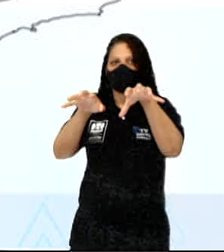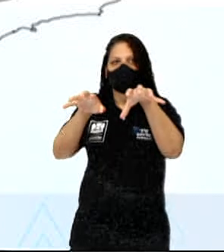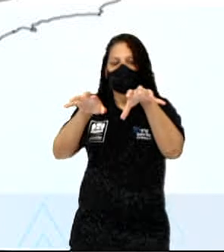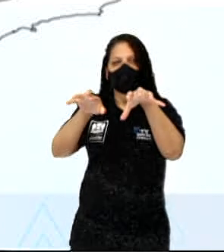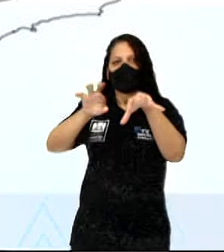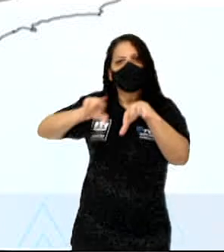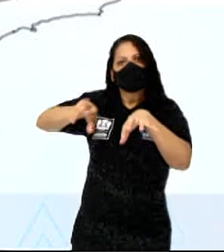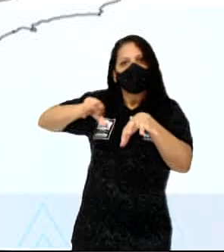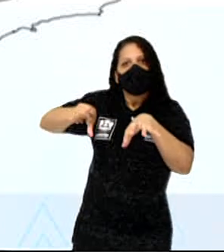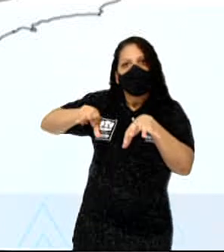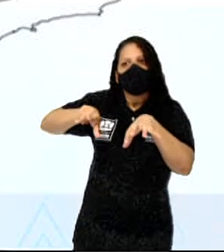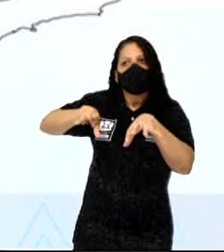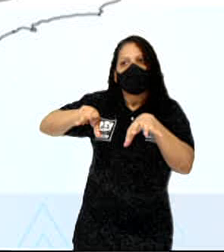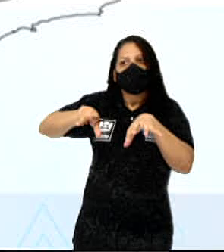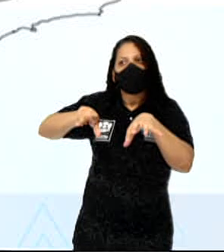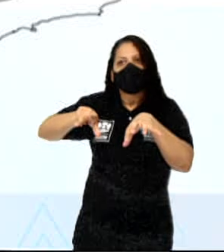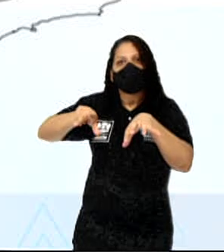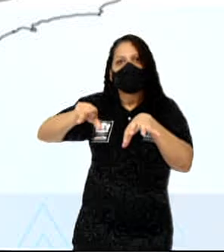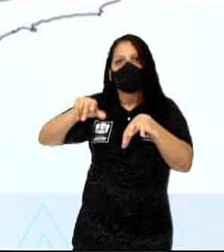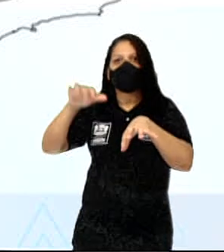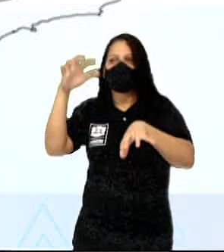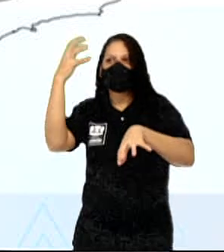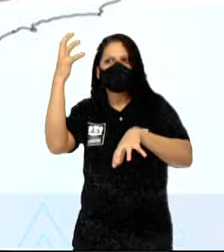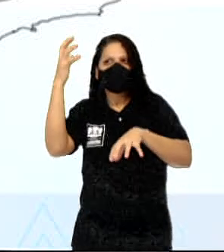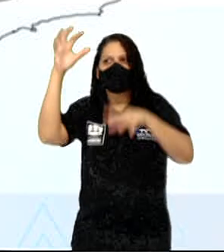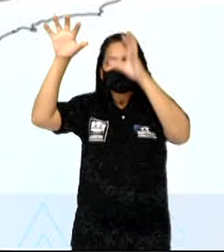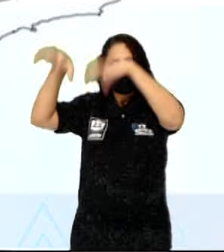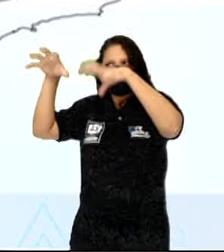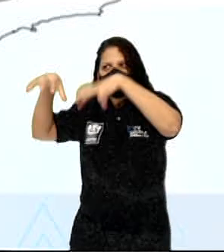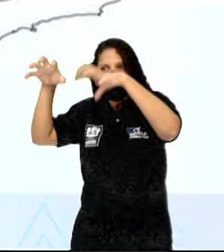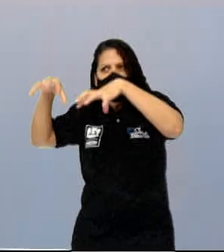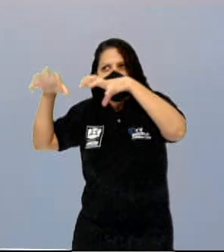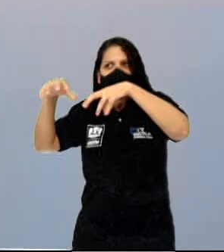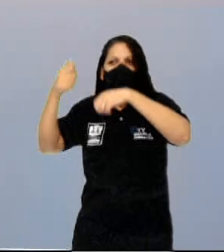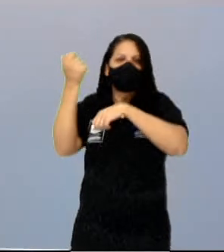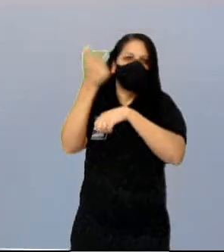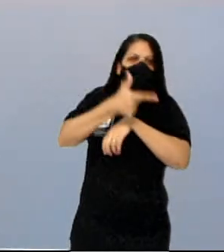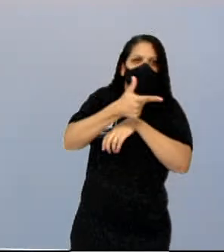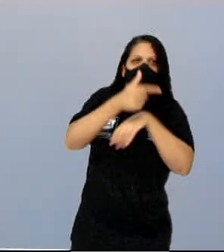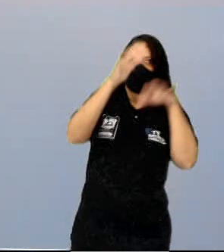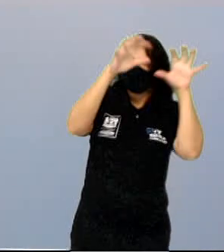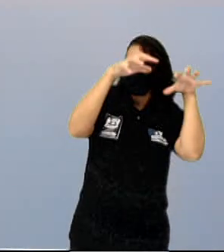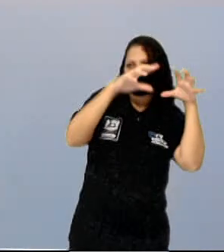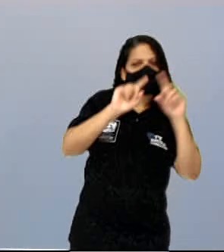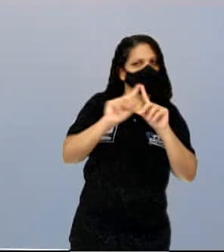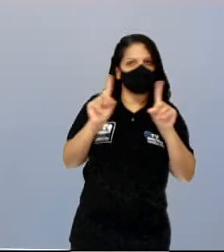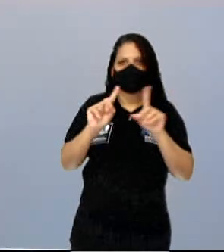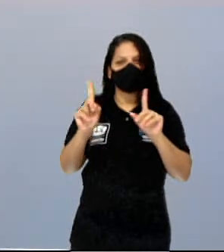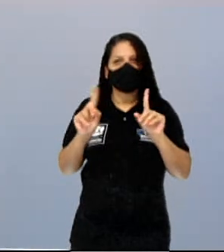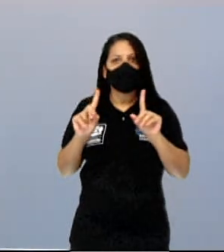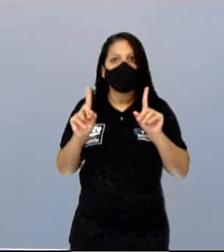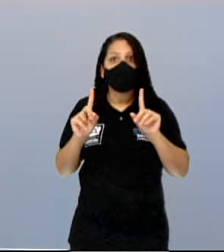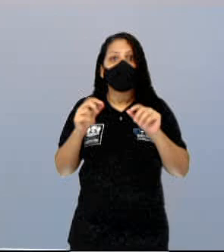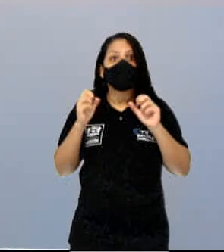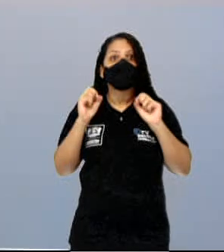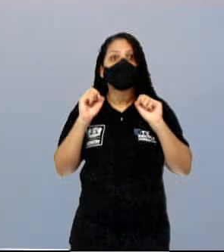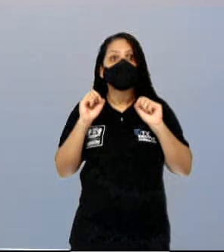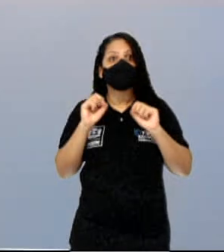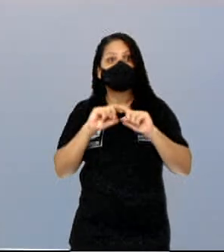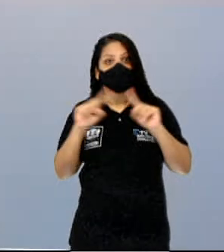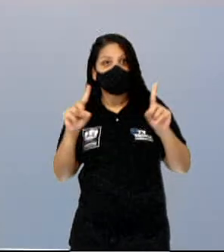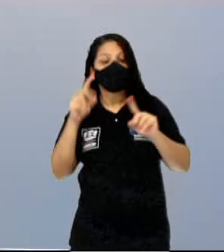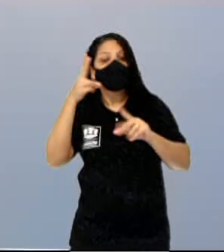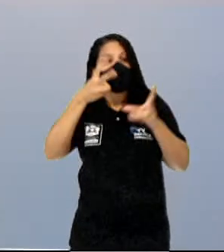chove mais do que outra. Mas tem uma coisa que você consegue observar. Essa linha pretinha que está descendo e subindo é a linha de